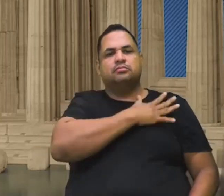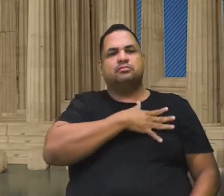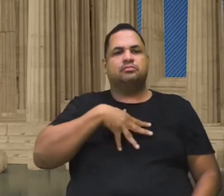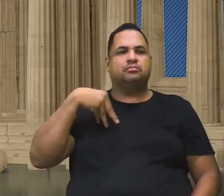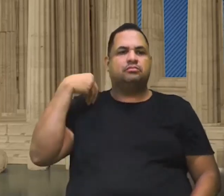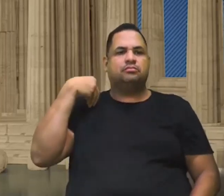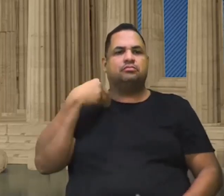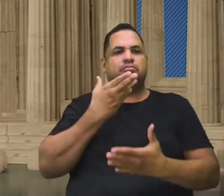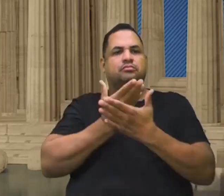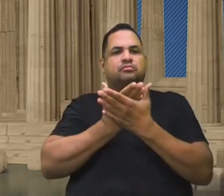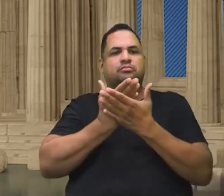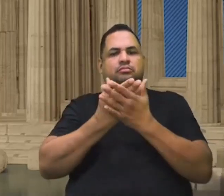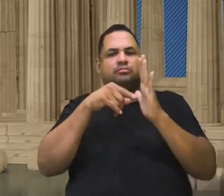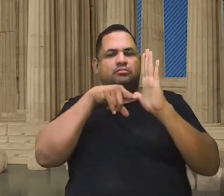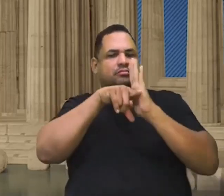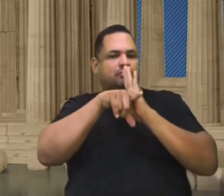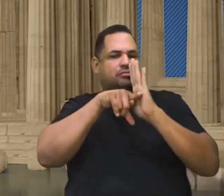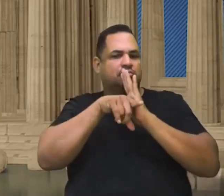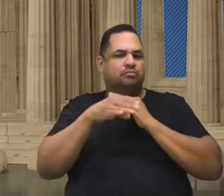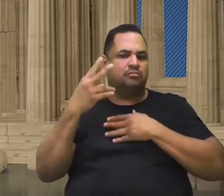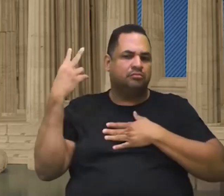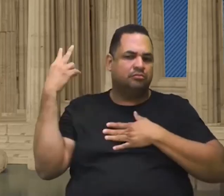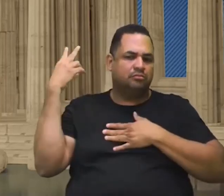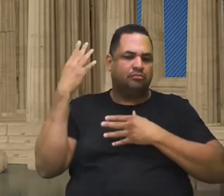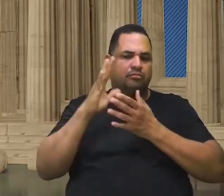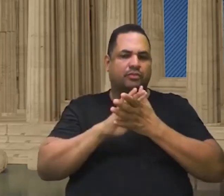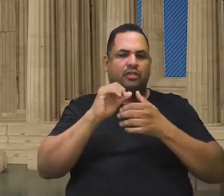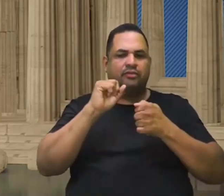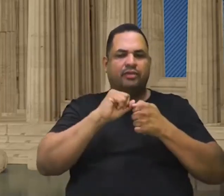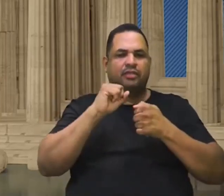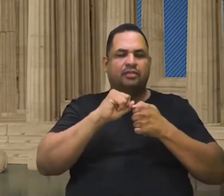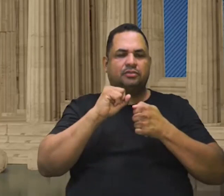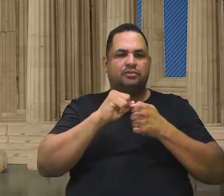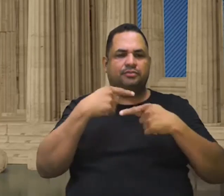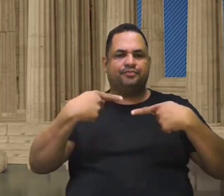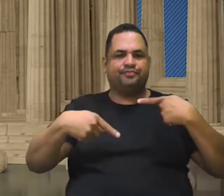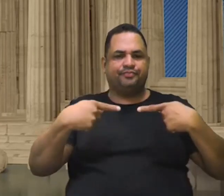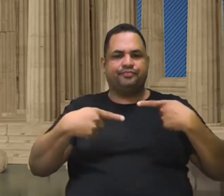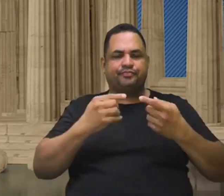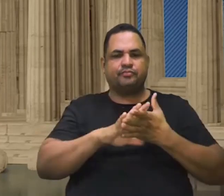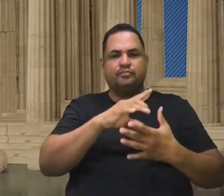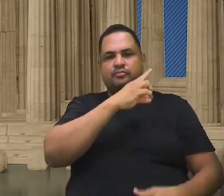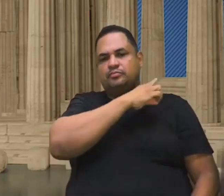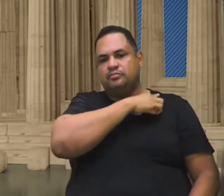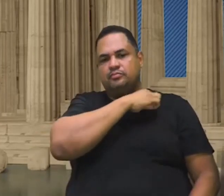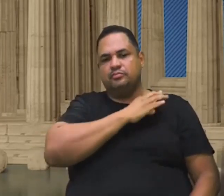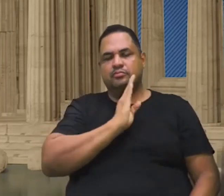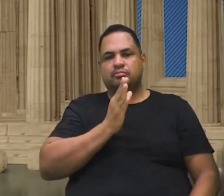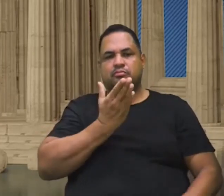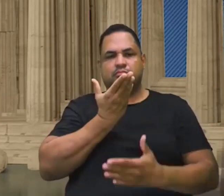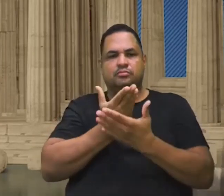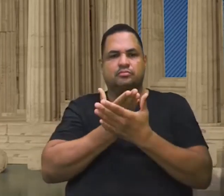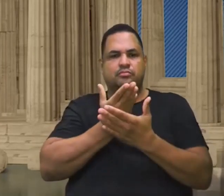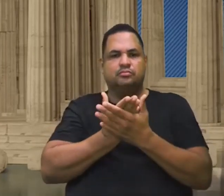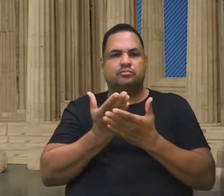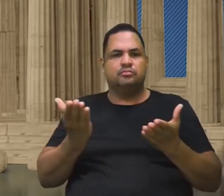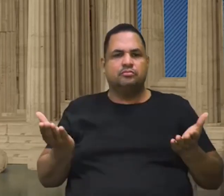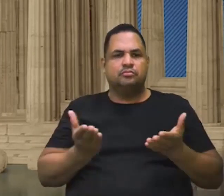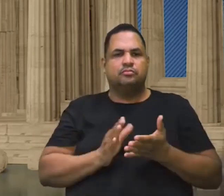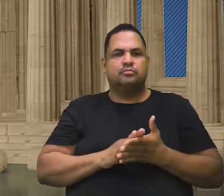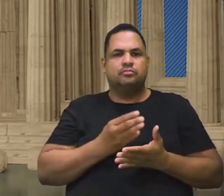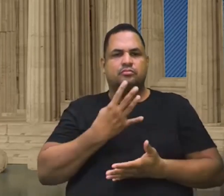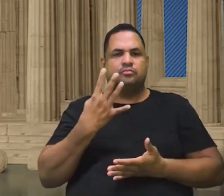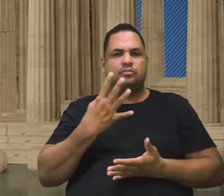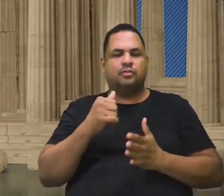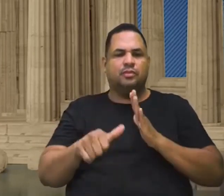Estudando, analisando. Falando, inclusive, de política. No primeiro ano, viram os